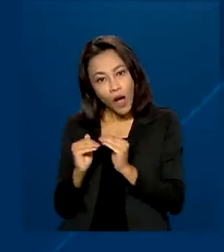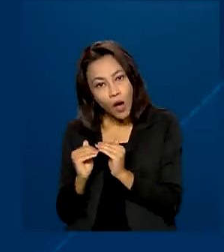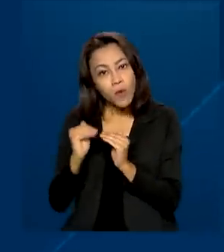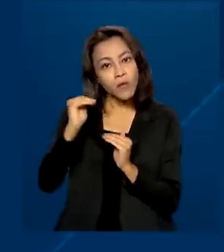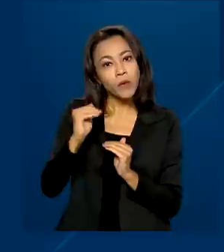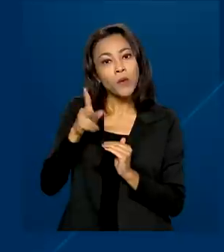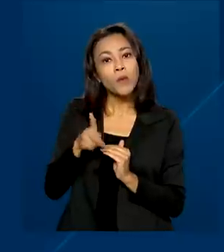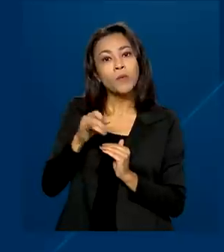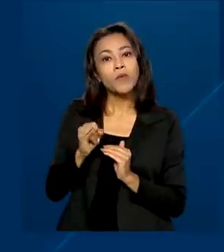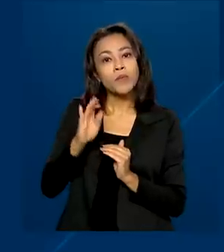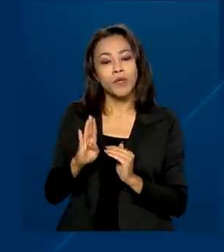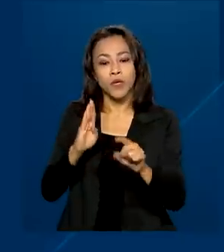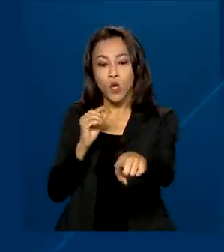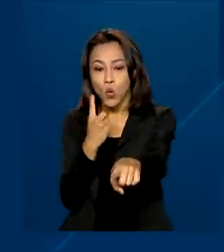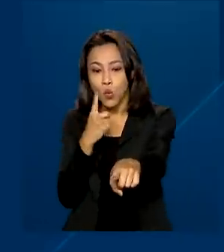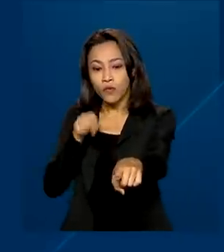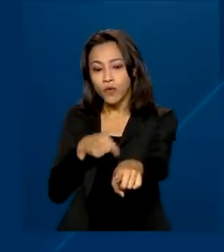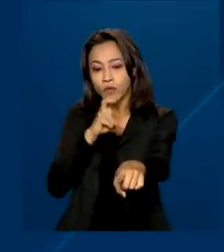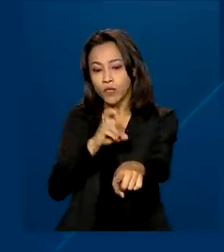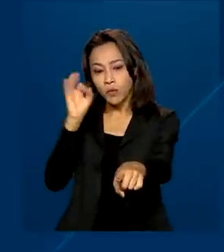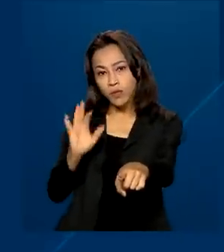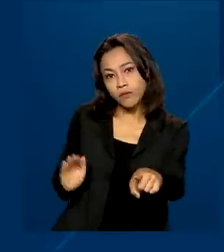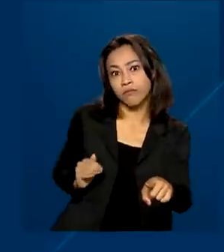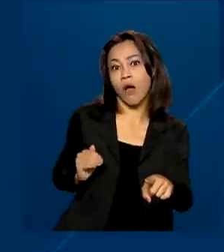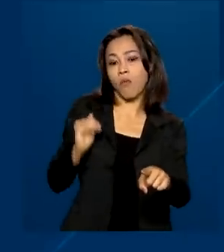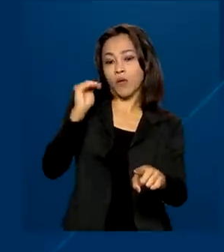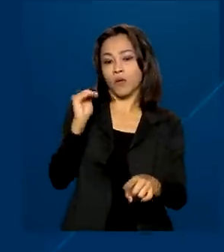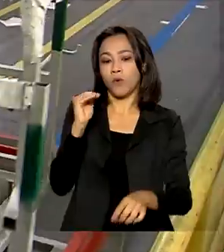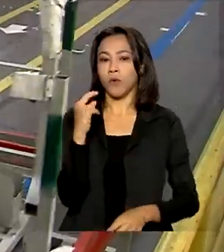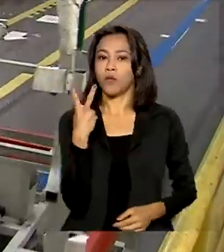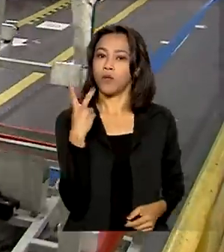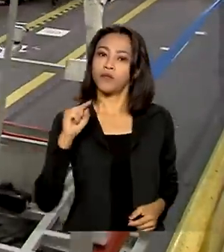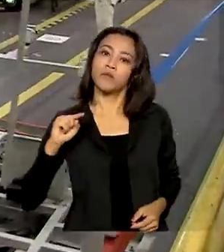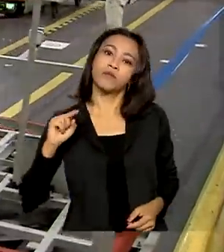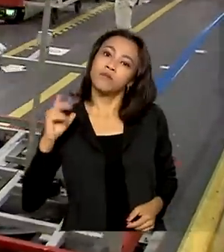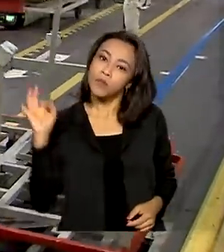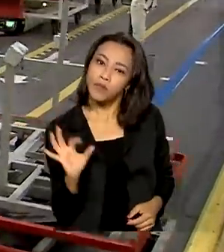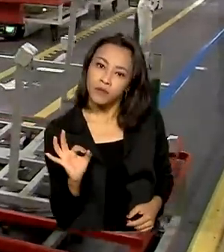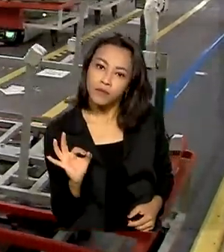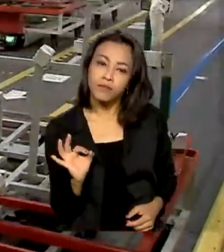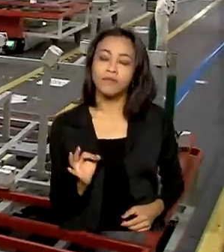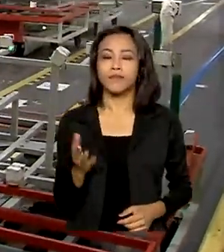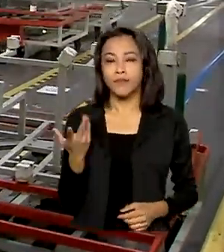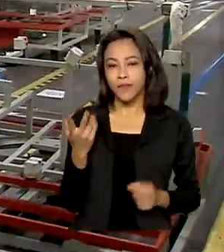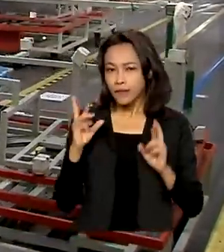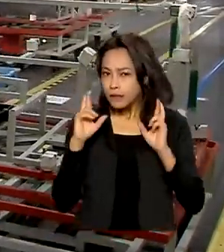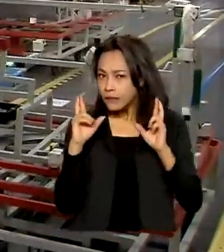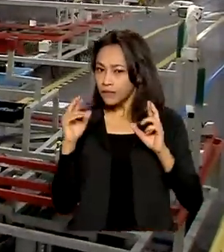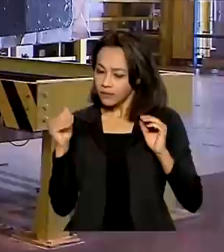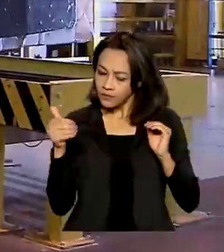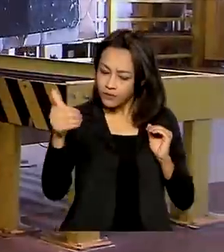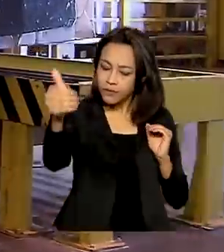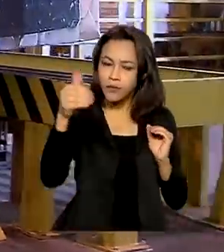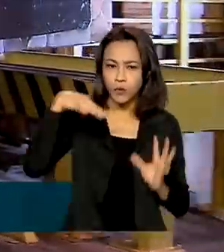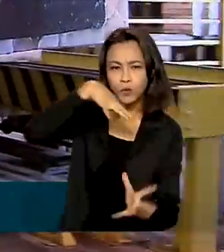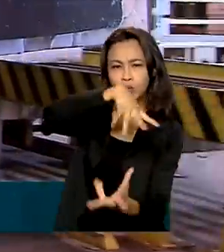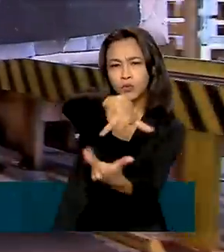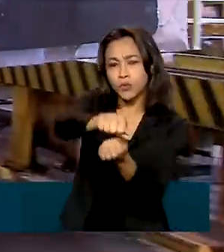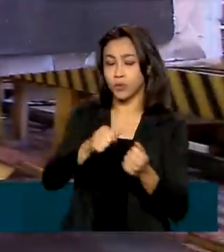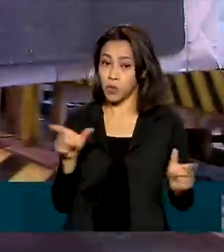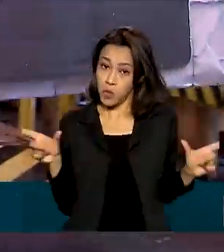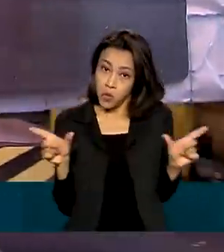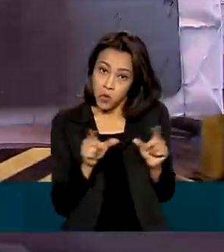para este ano, de 1,5% para 2%. Em relação às perspectivas globais, o FMI